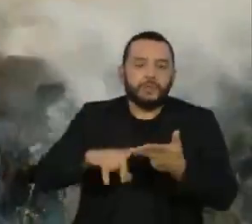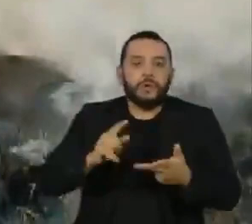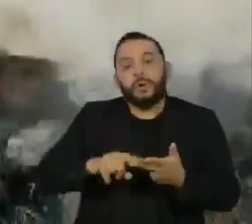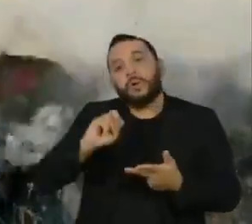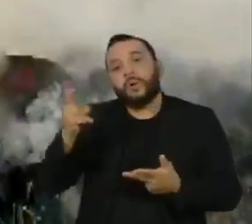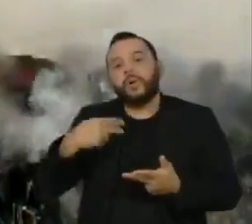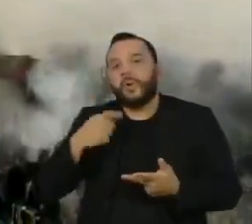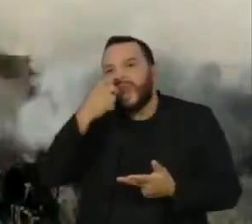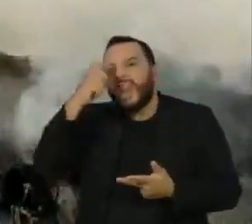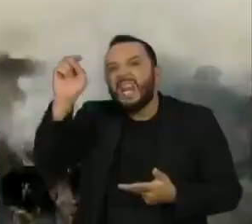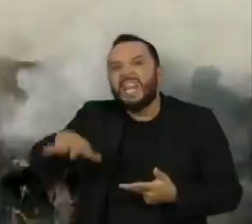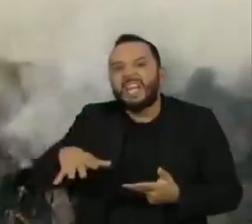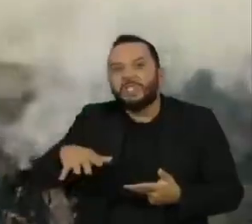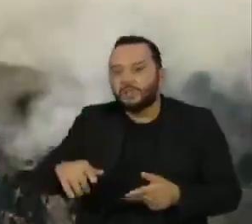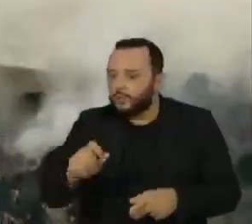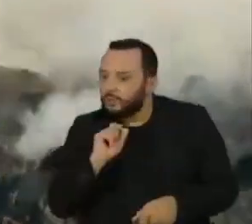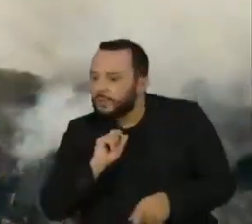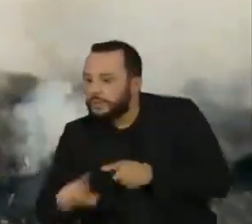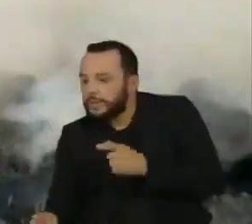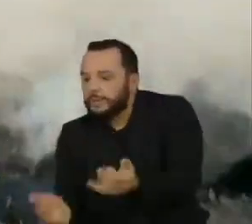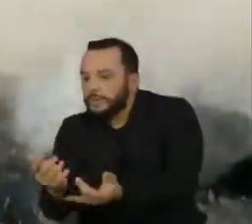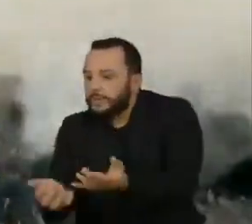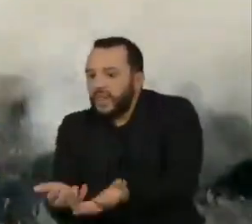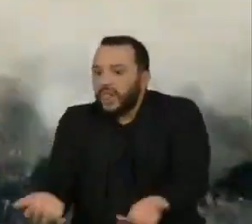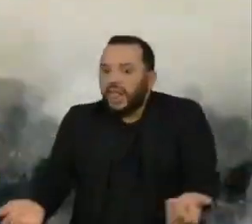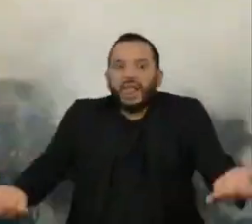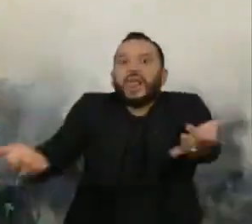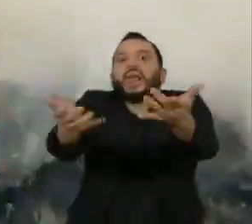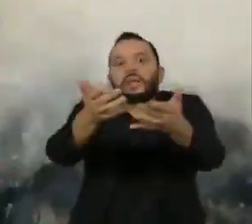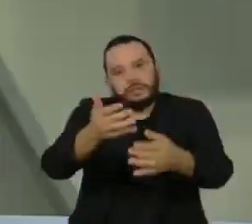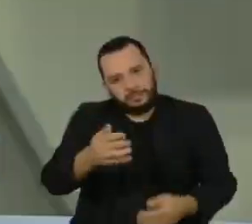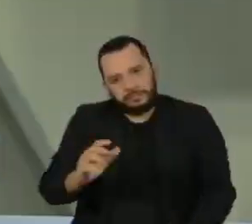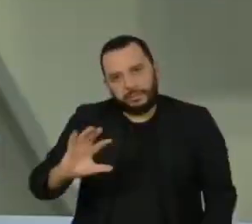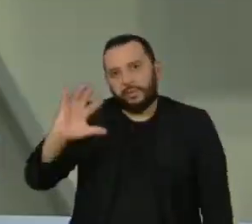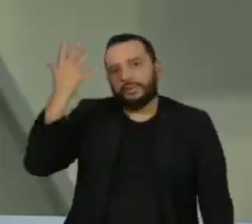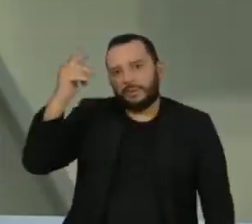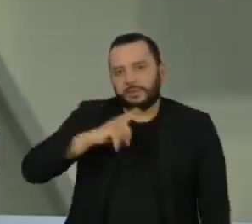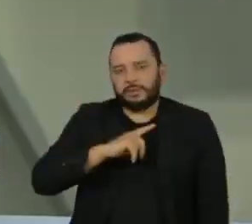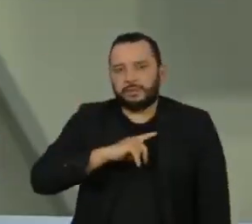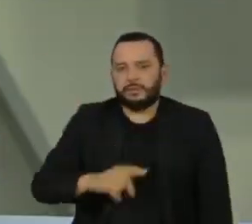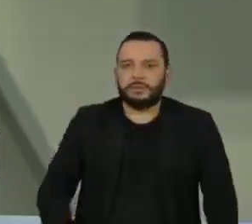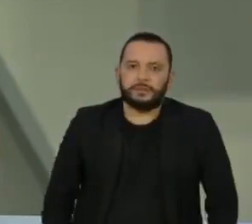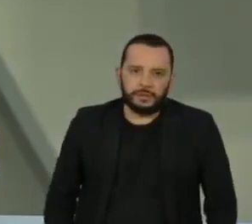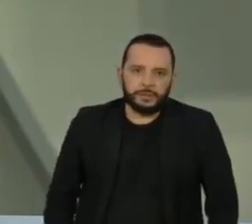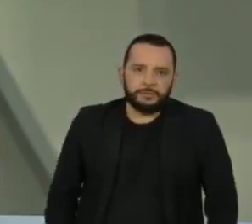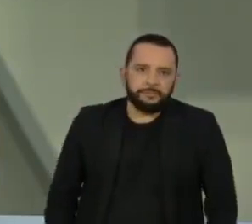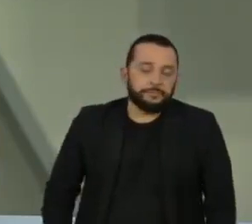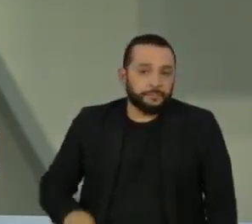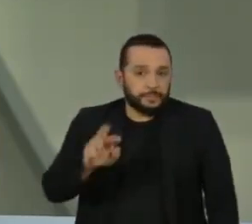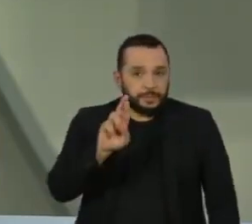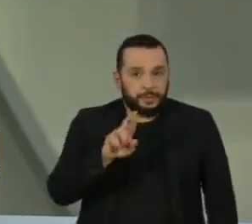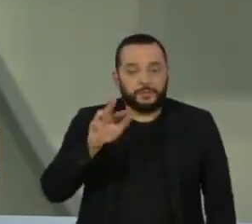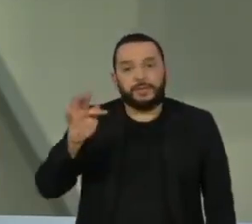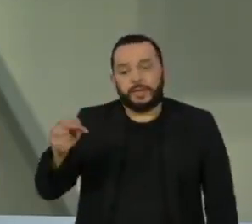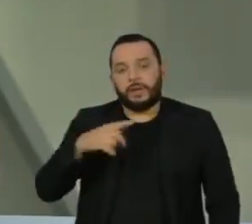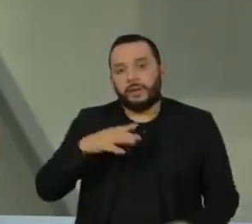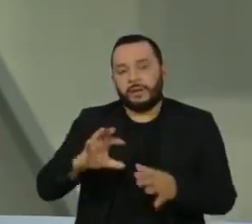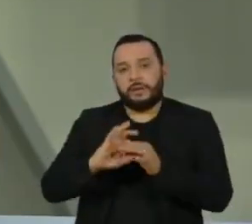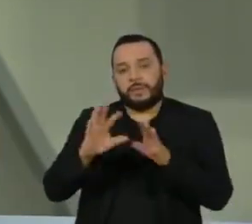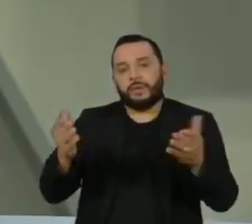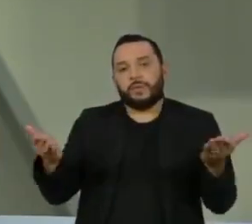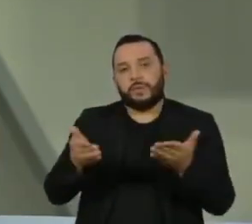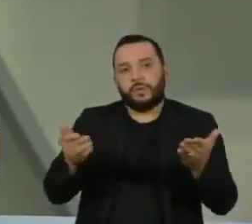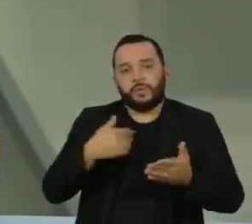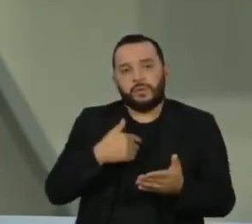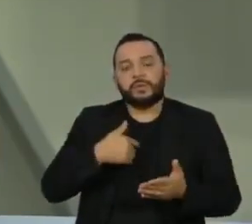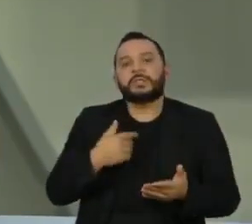queima de lixo em propriedades rurais, que podem acabar saindo do controle. A Receita Federal liberou hoje a consulta para o segundo